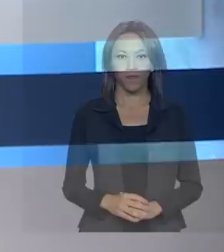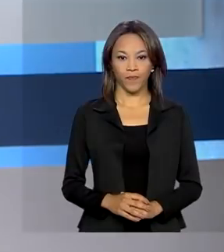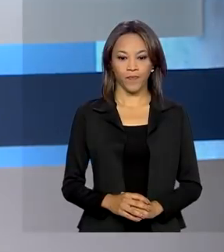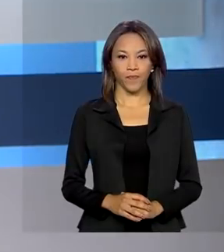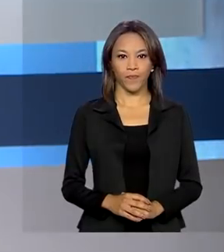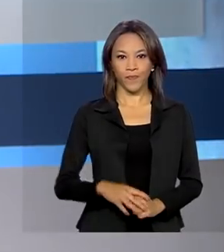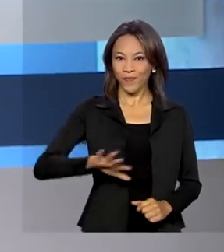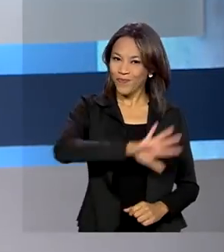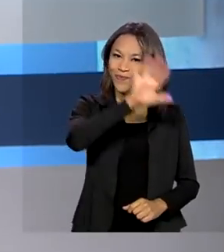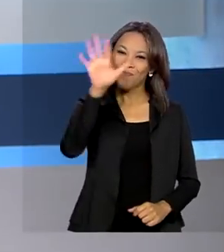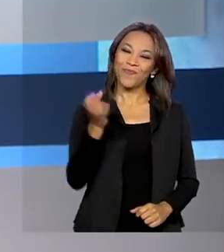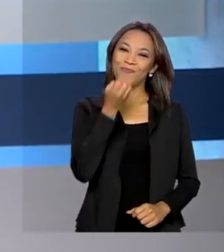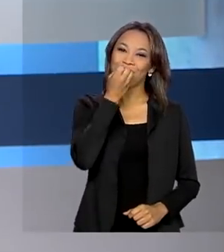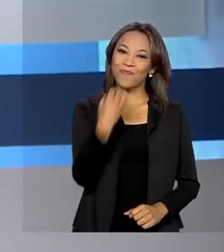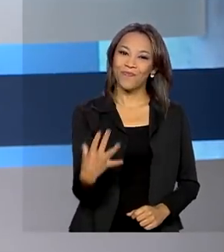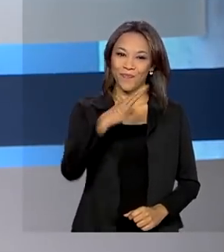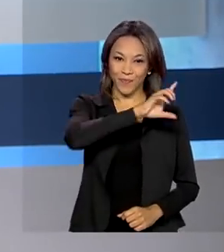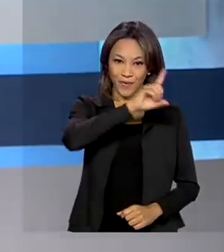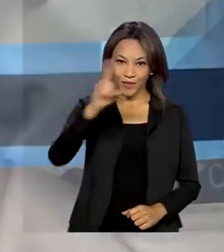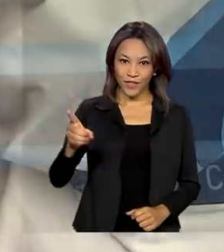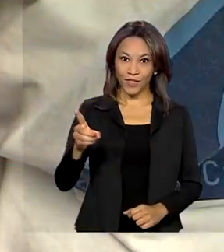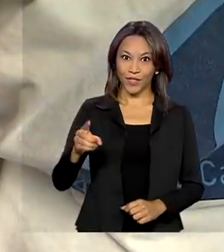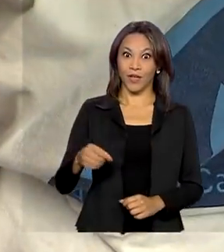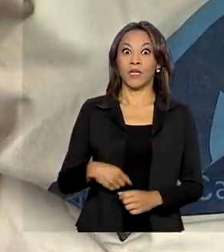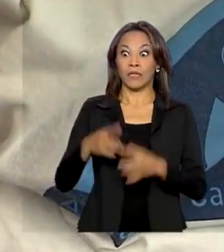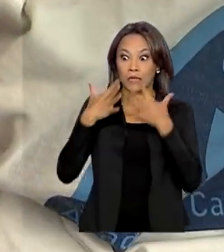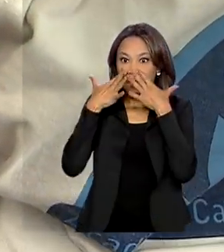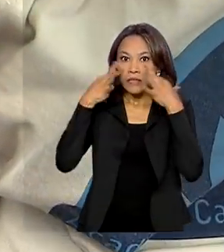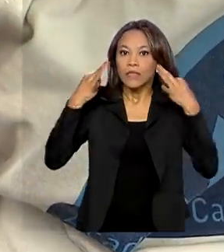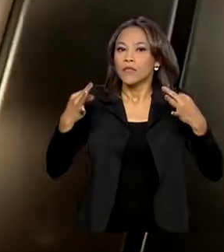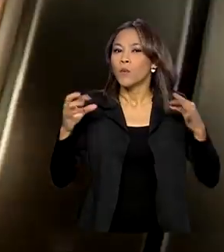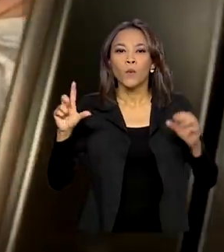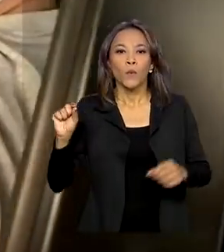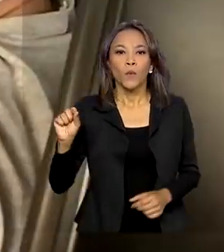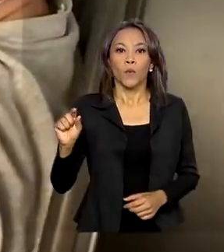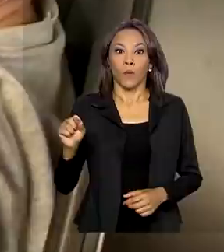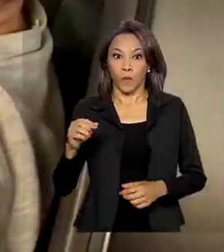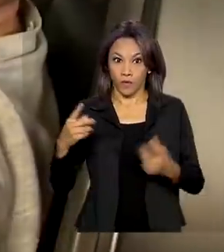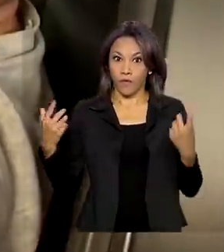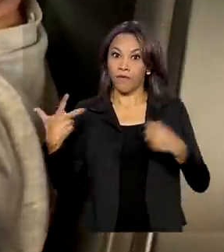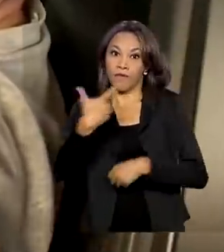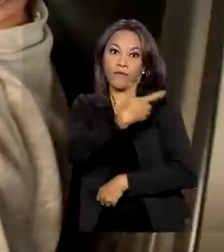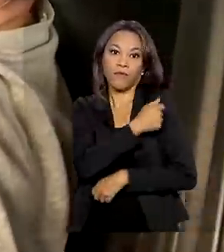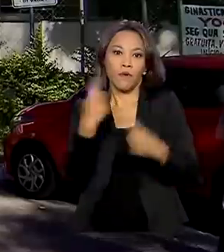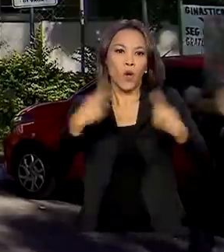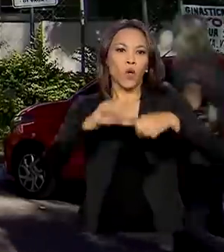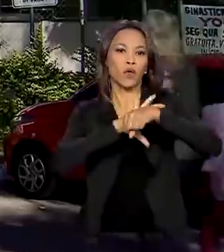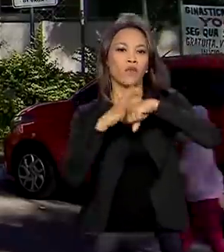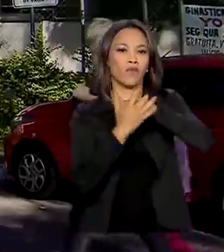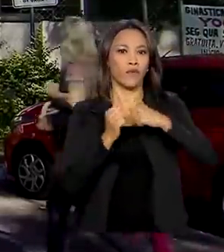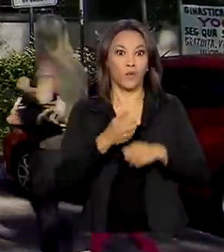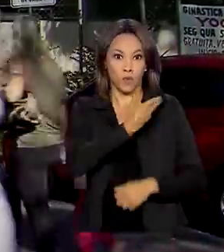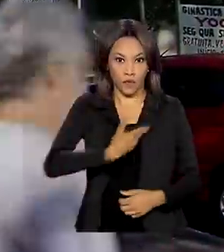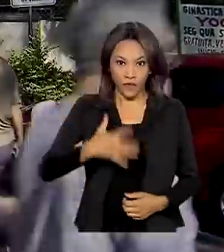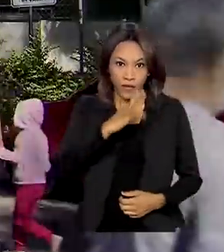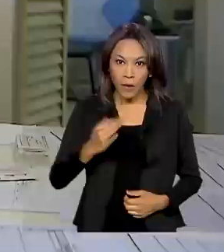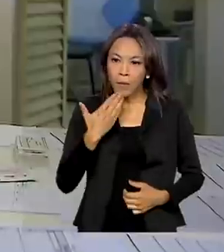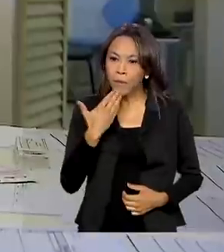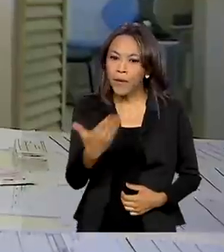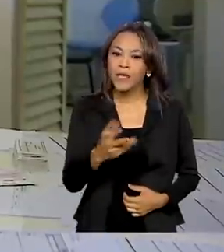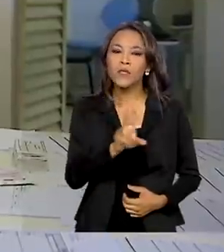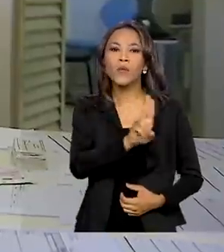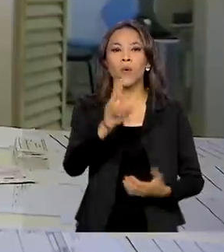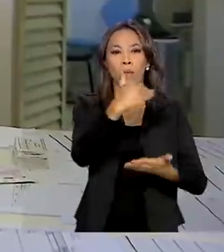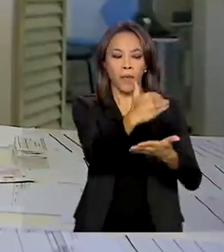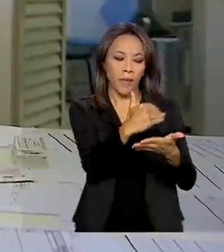Olá, bom dia. De olho na vacinação contra a Covid, o governo federal pede que a população atualize o cadastro